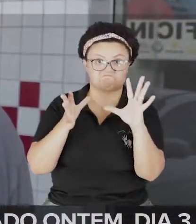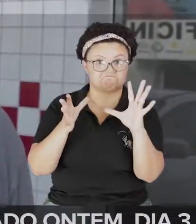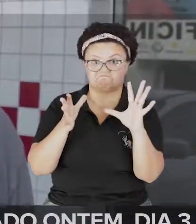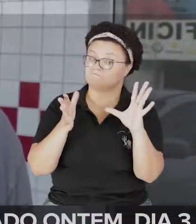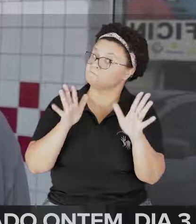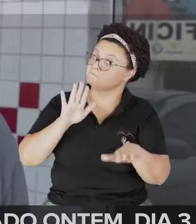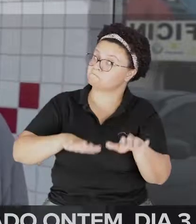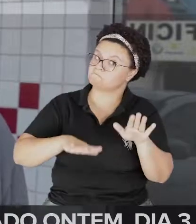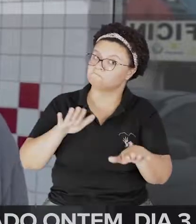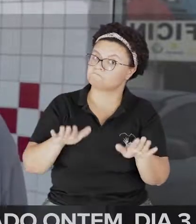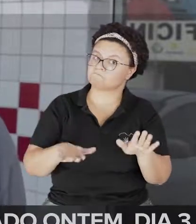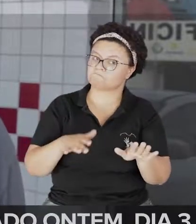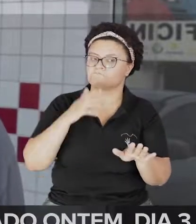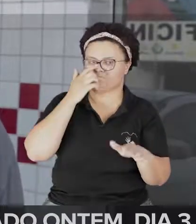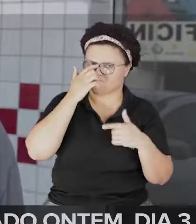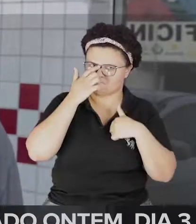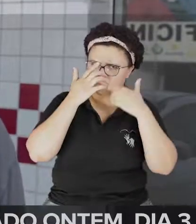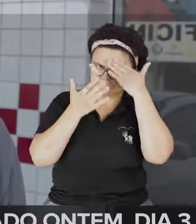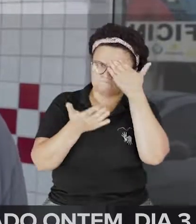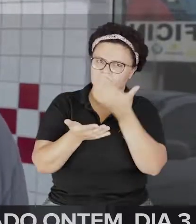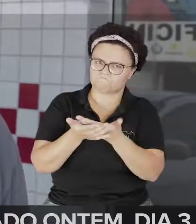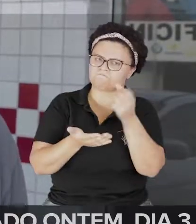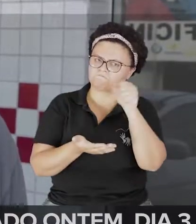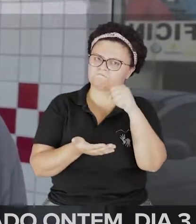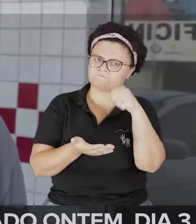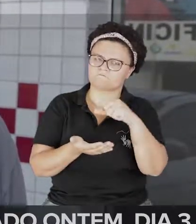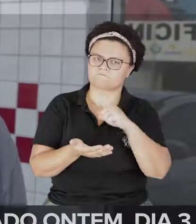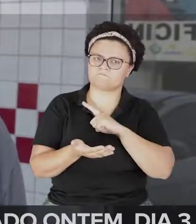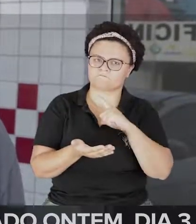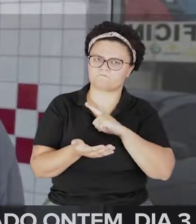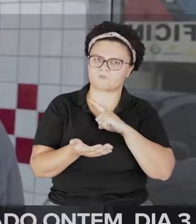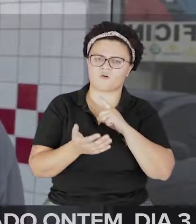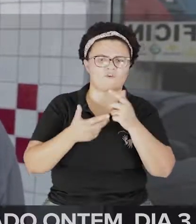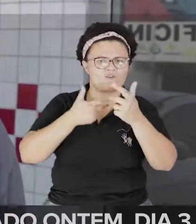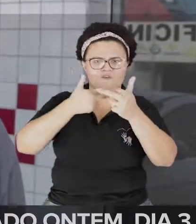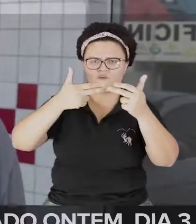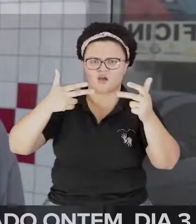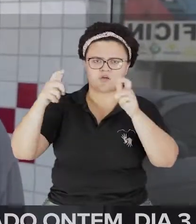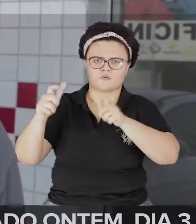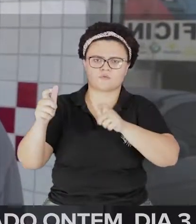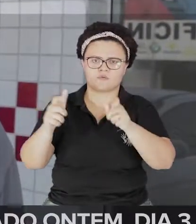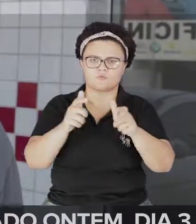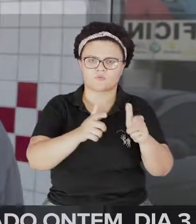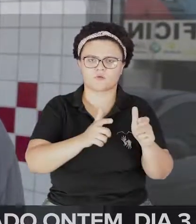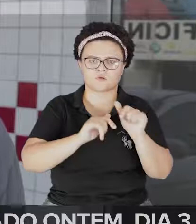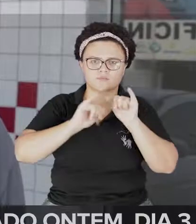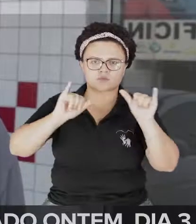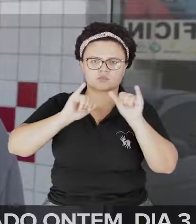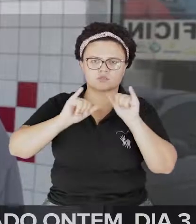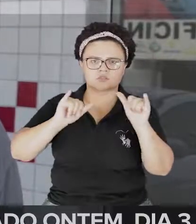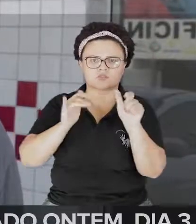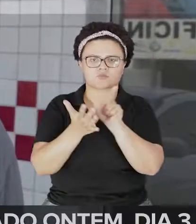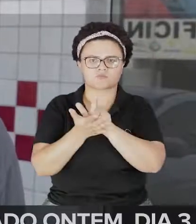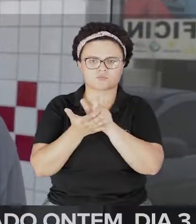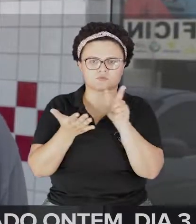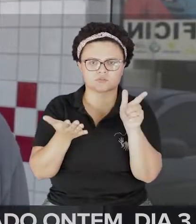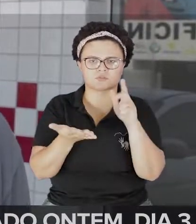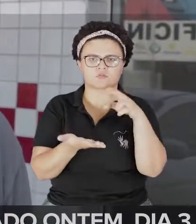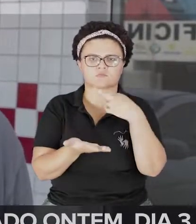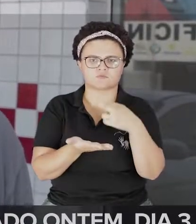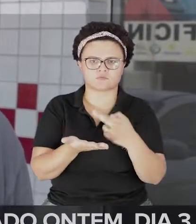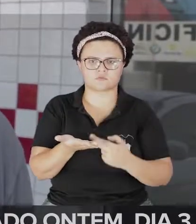sim, porque eu vejo vários órgãos de imprensa que se manifestam, que colocam